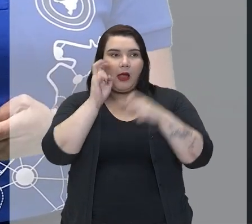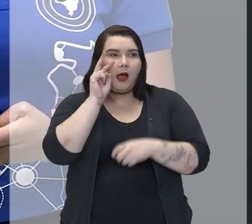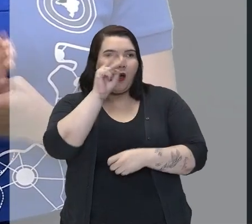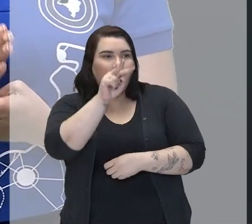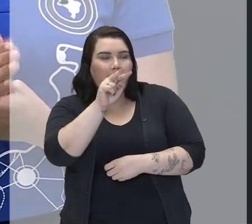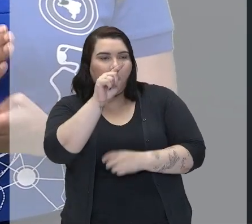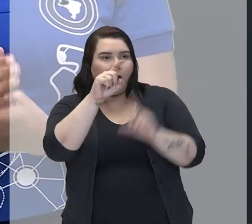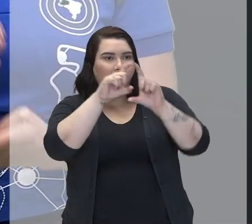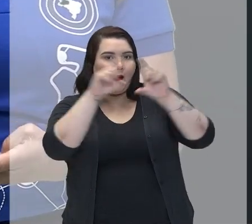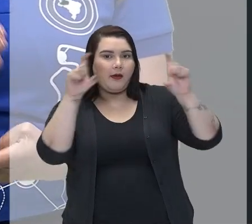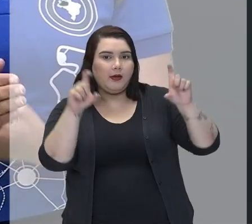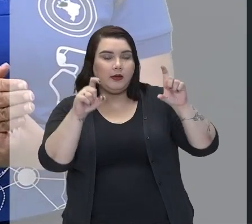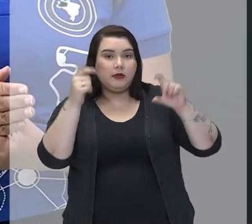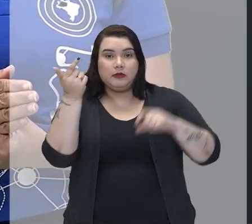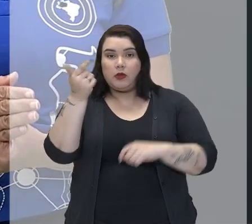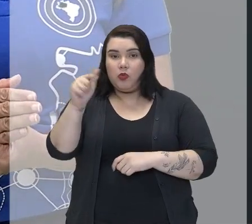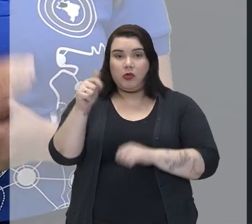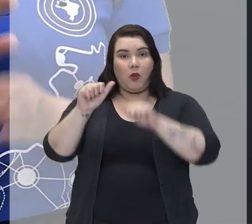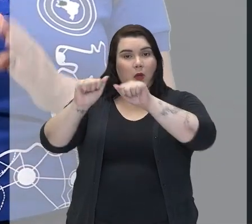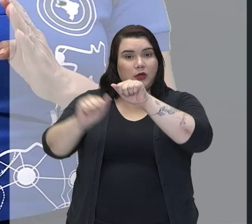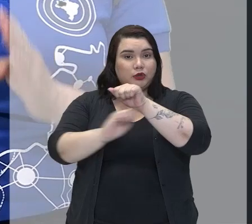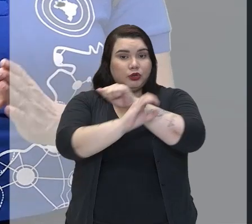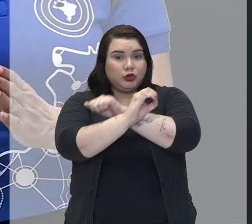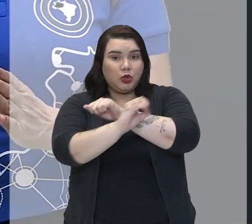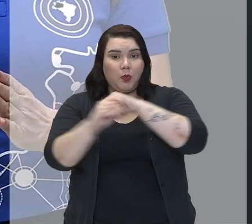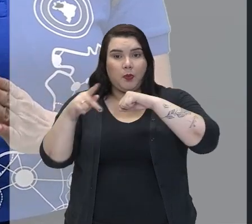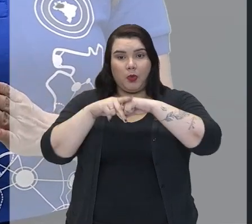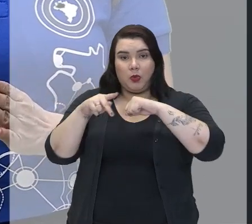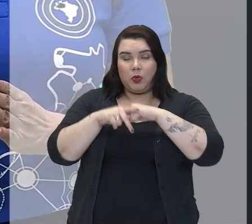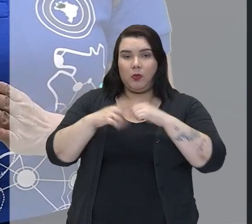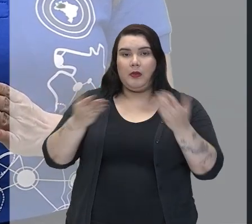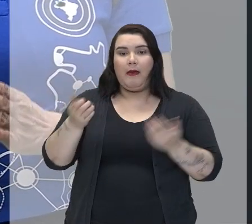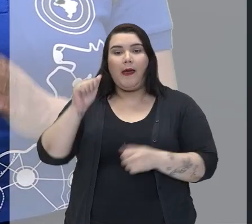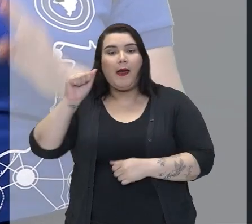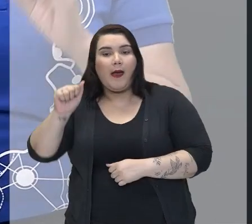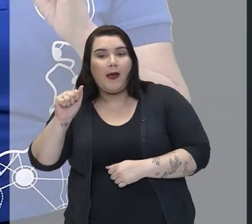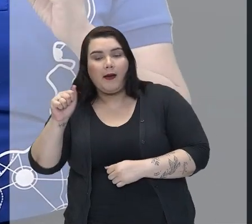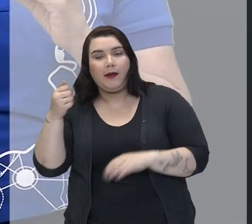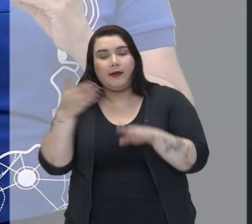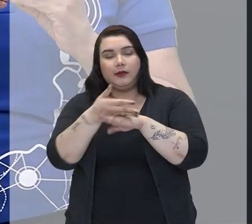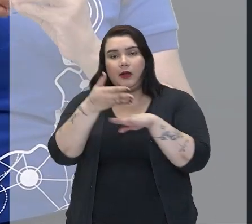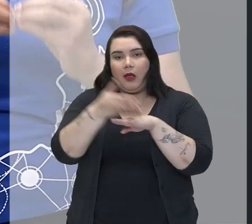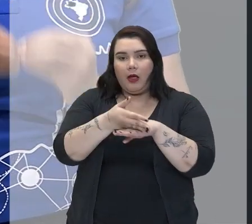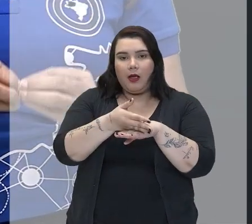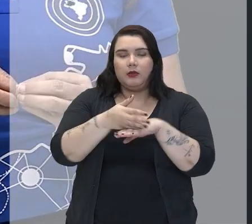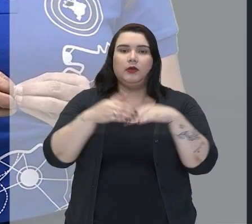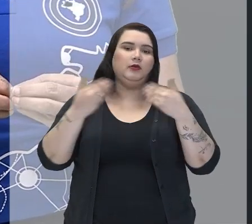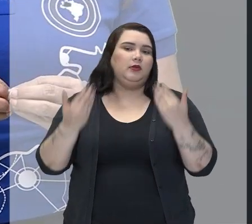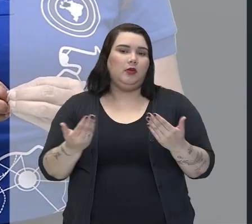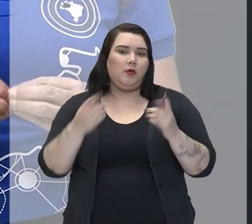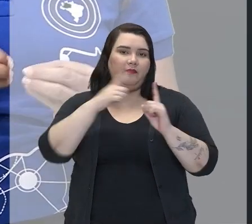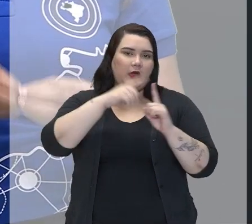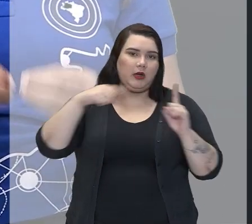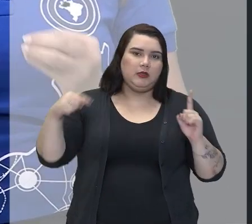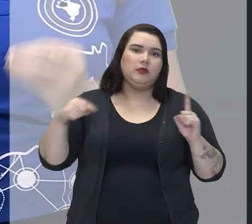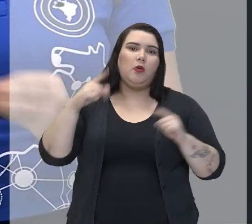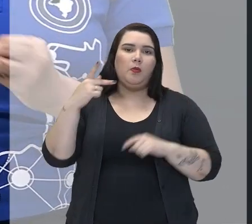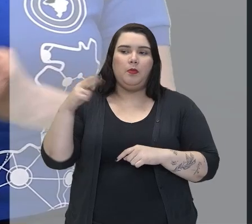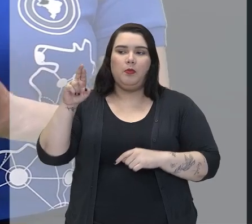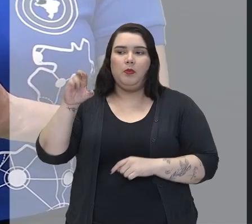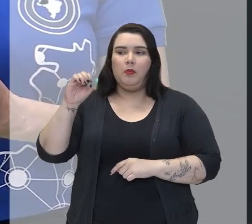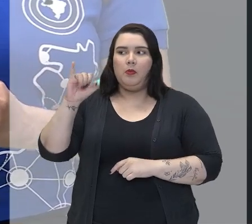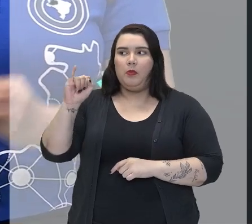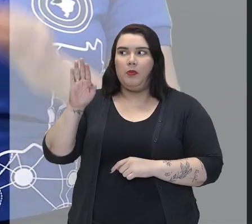não estiver sendo determinada aí, olha. A entrada, né? Então, é proibido. É